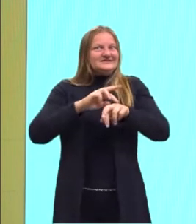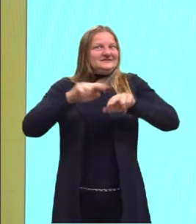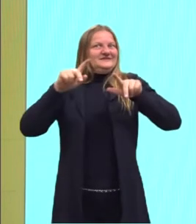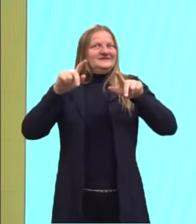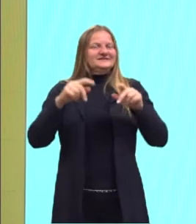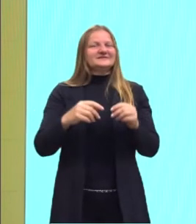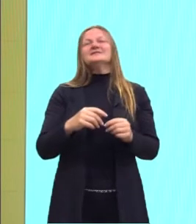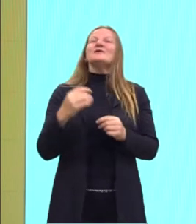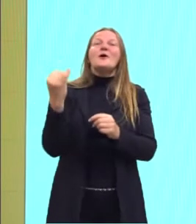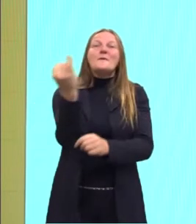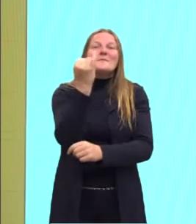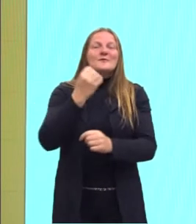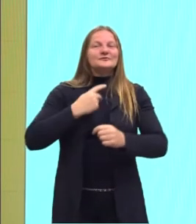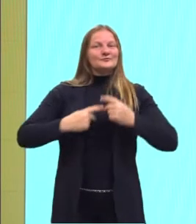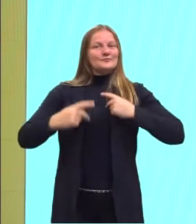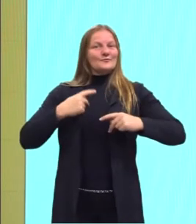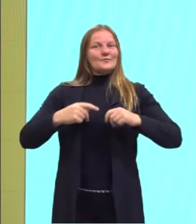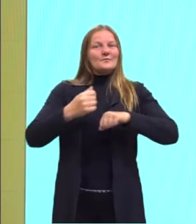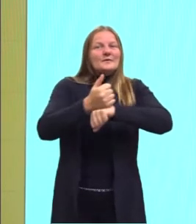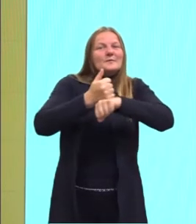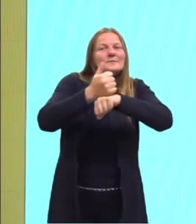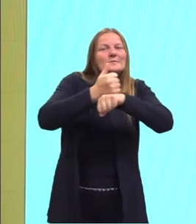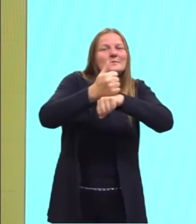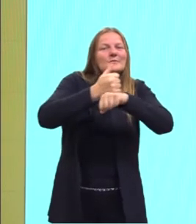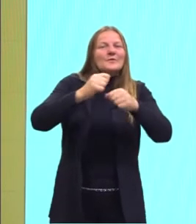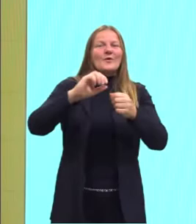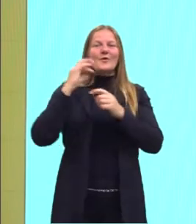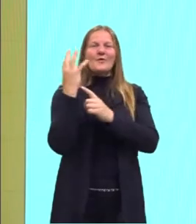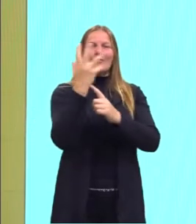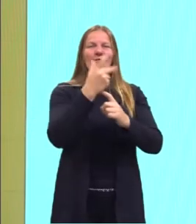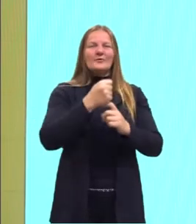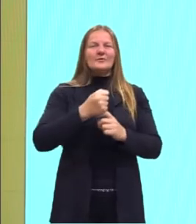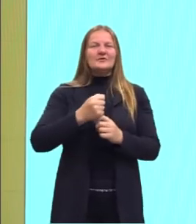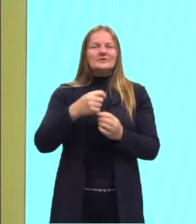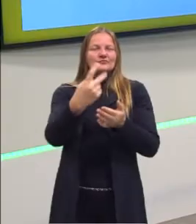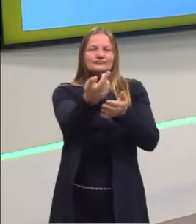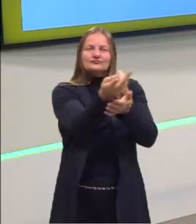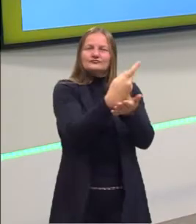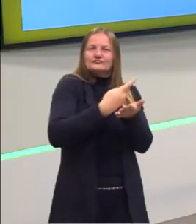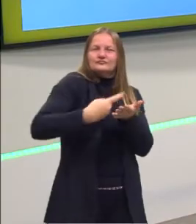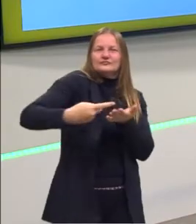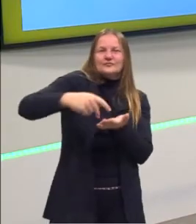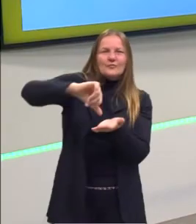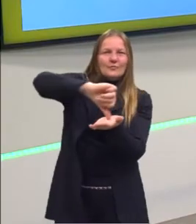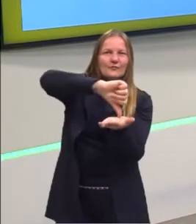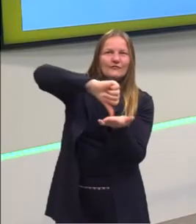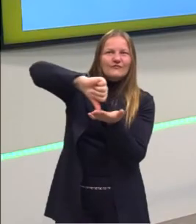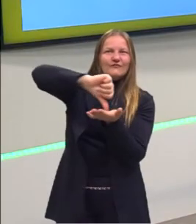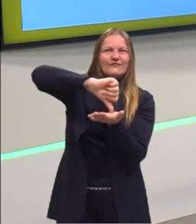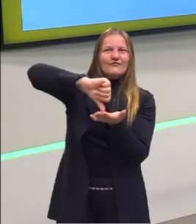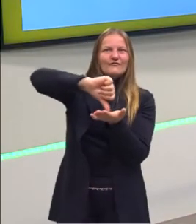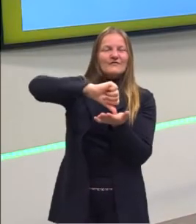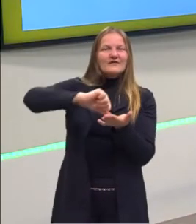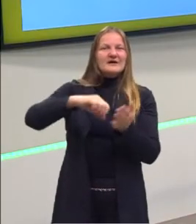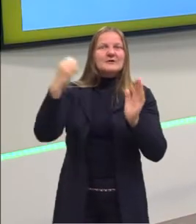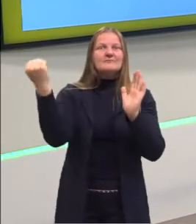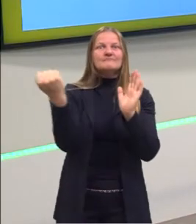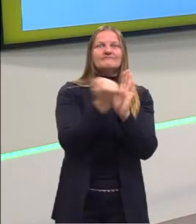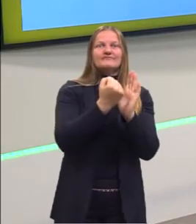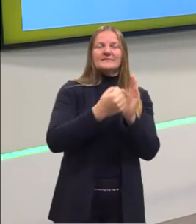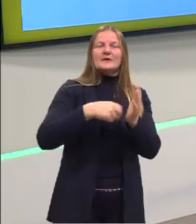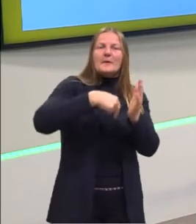artistas, escritores, cartógrafos, que deixavam as